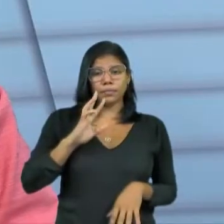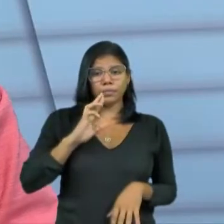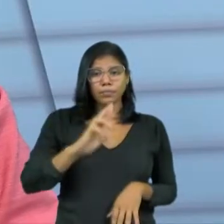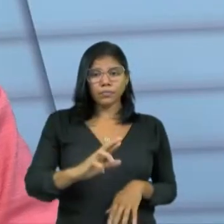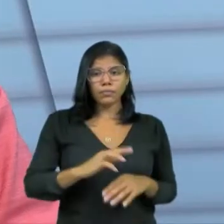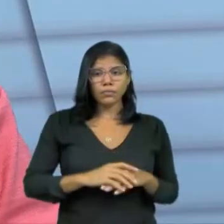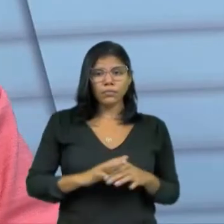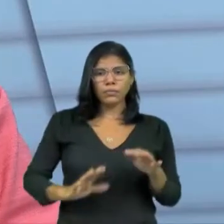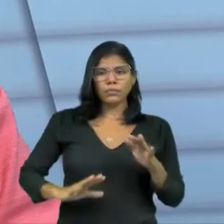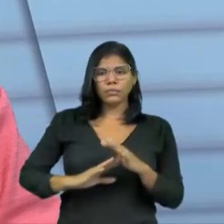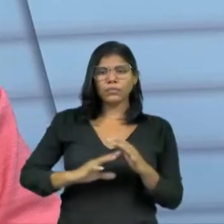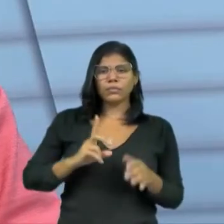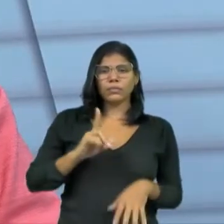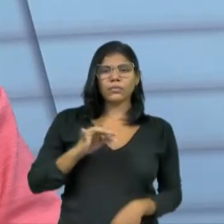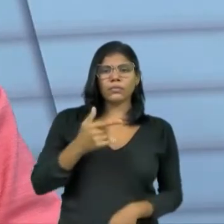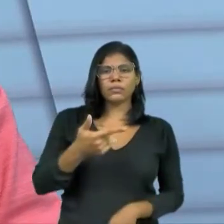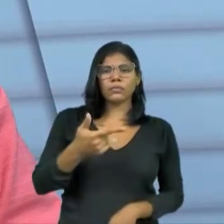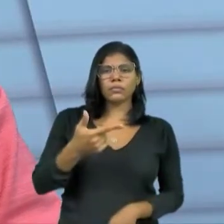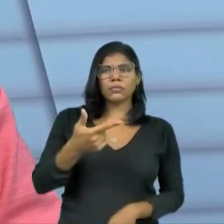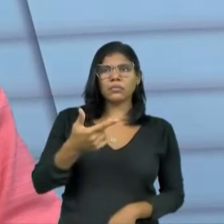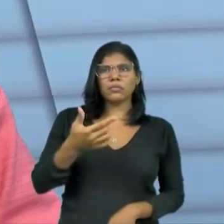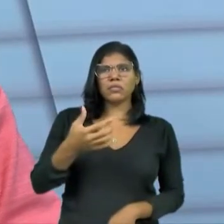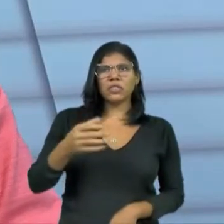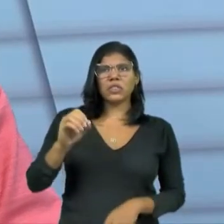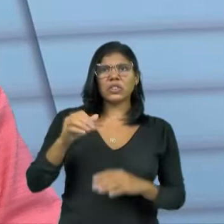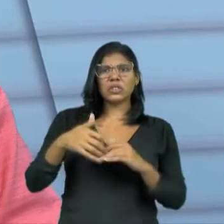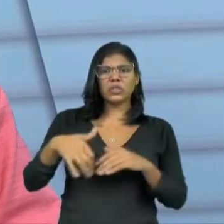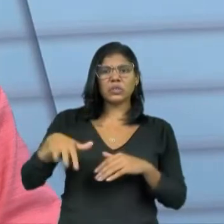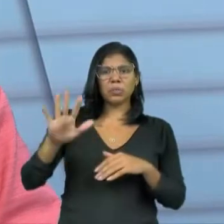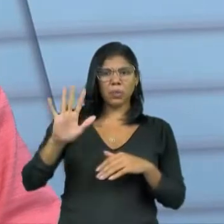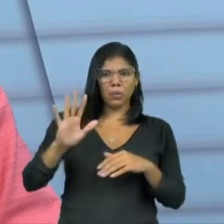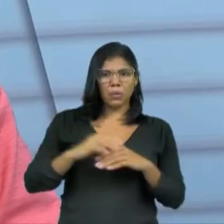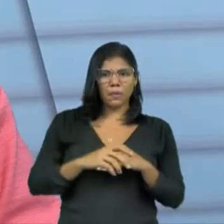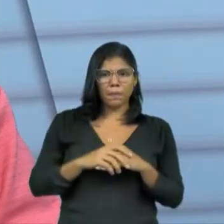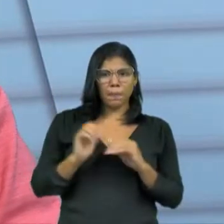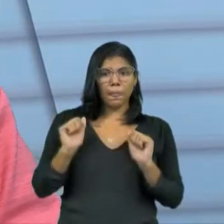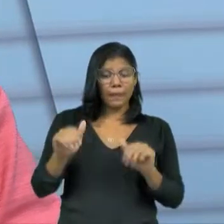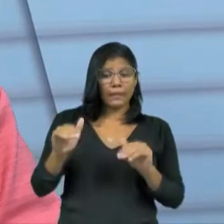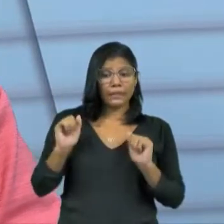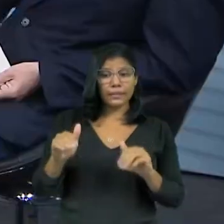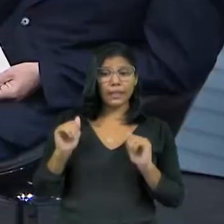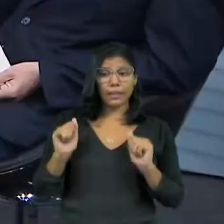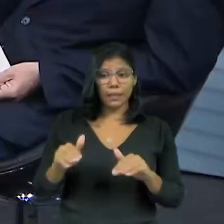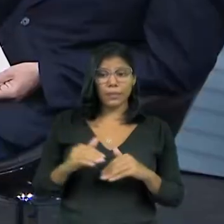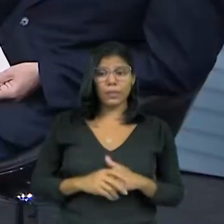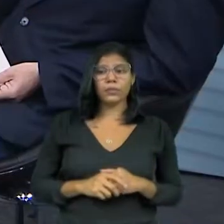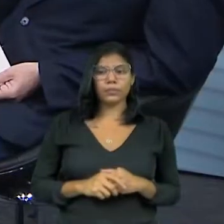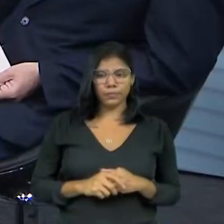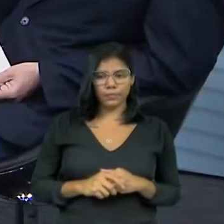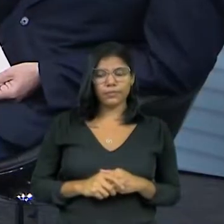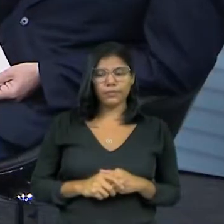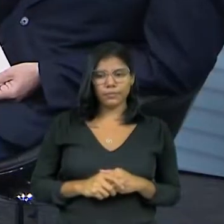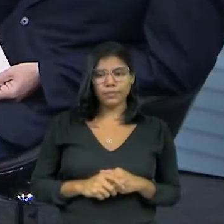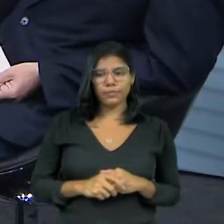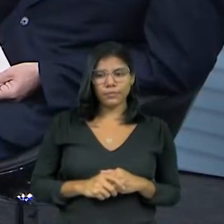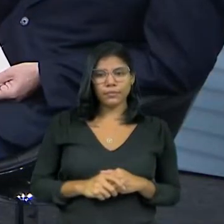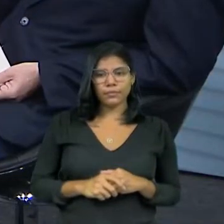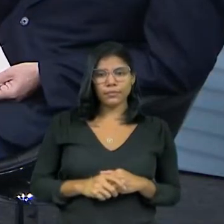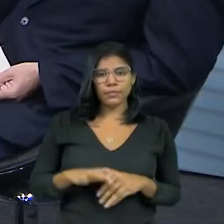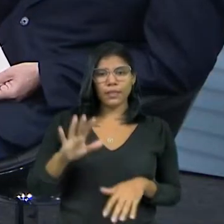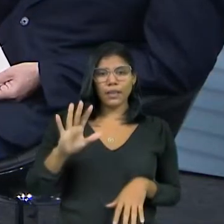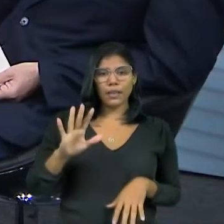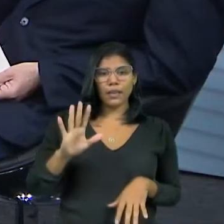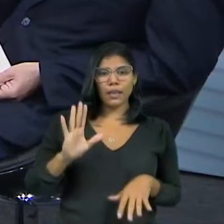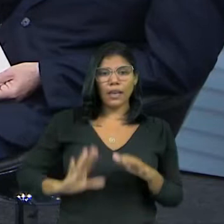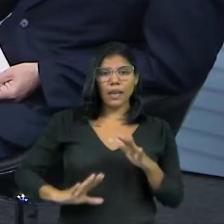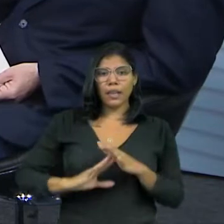20 e pouco, agora não estou lembrando o dia exato, mas é de setembro. Ah, setembro. É. Até 20 dias